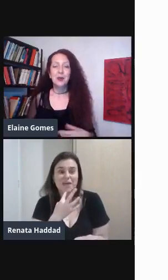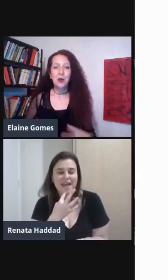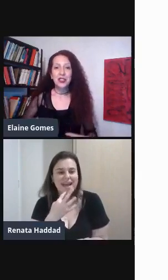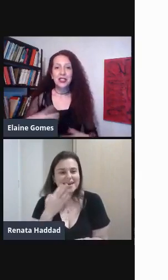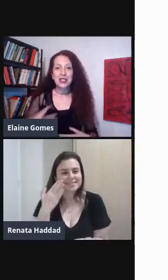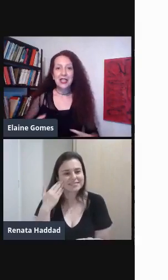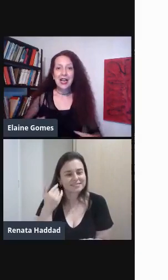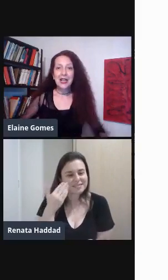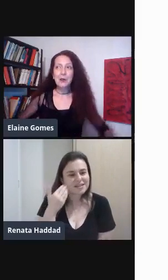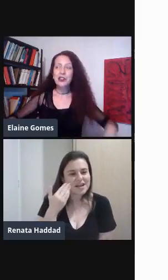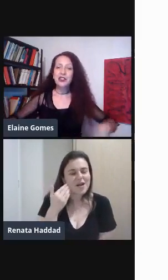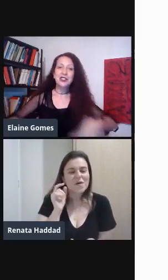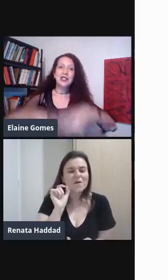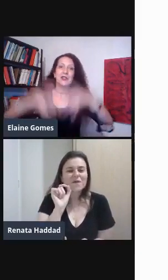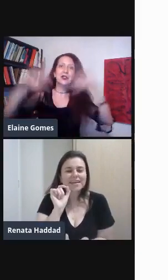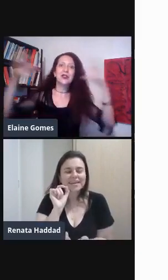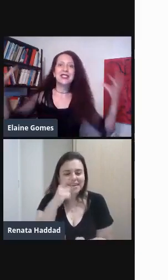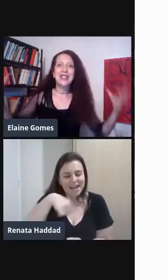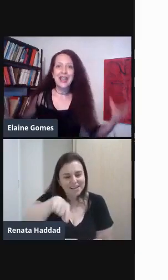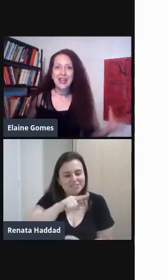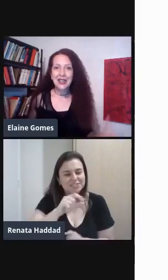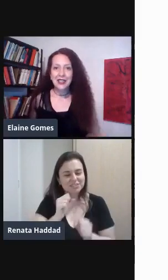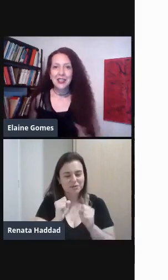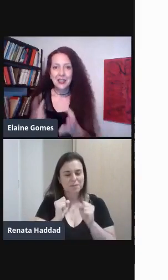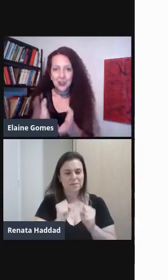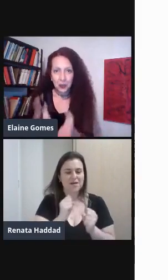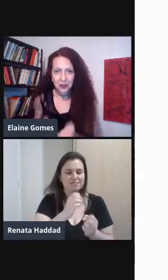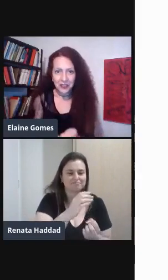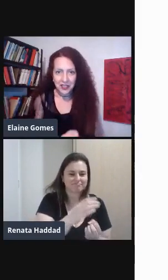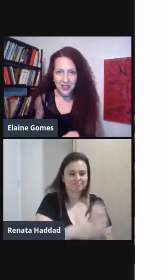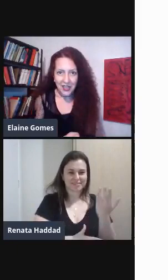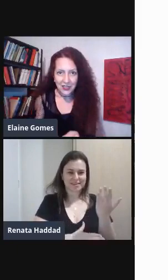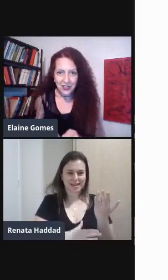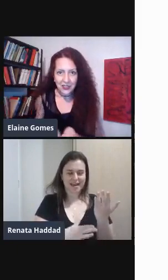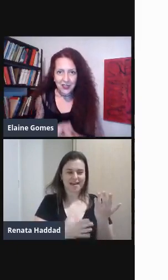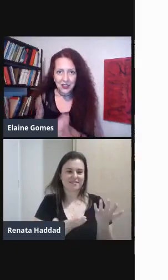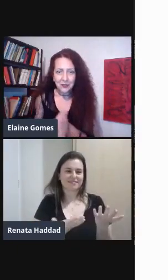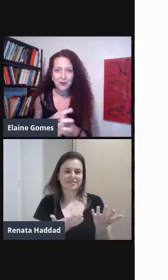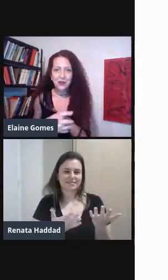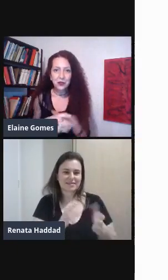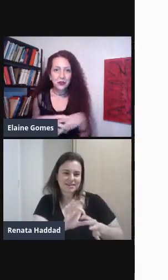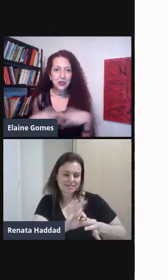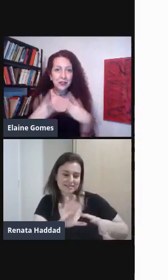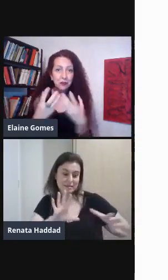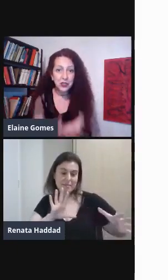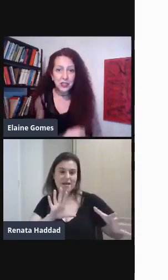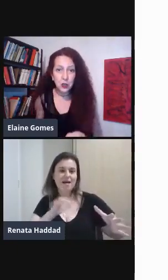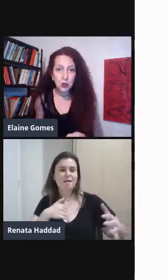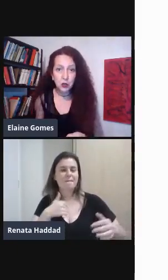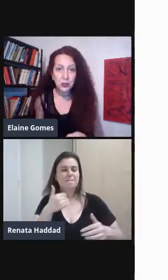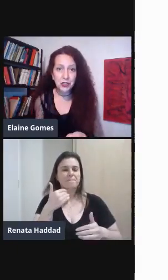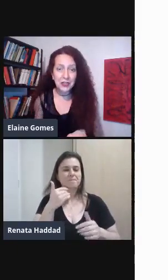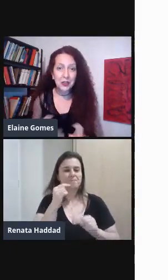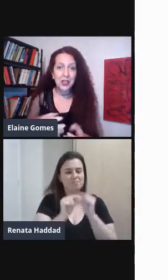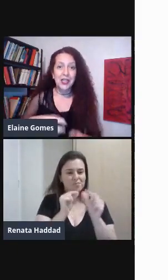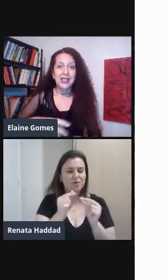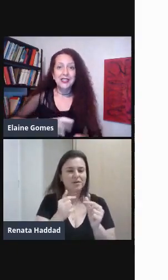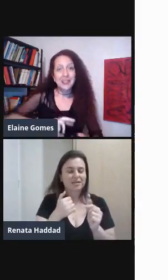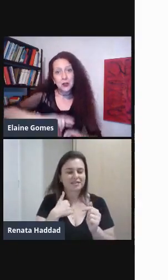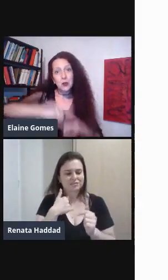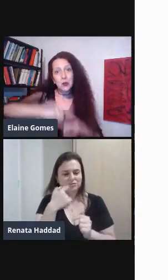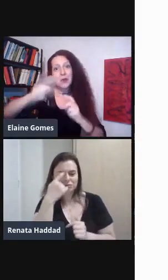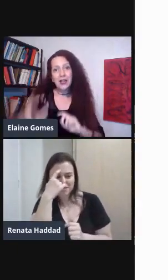Pode criar E pode desassociar Das obviedades Da função do objeto